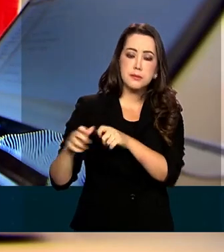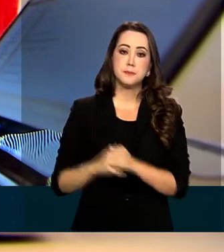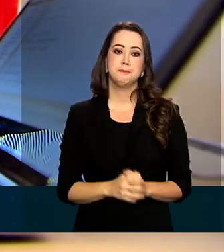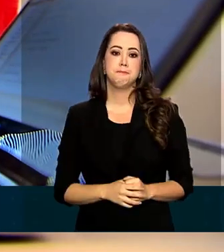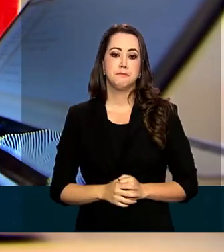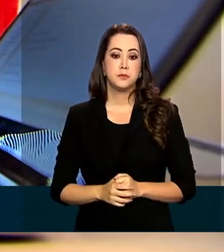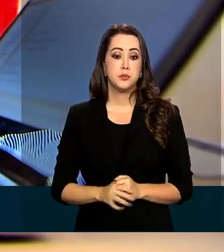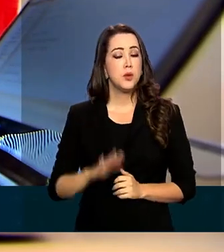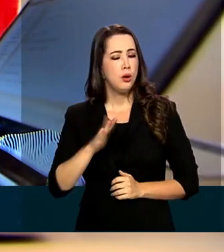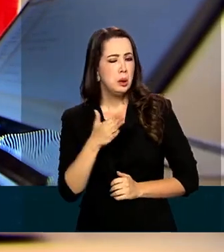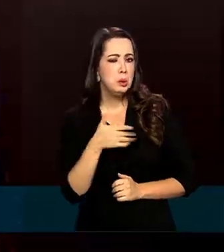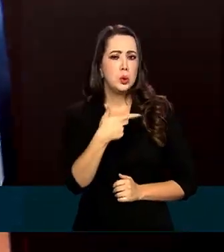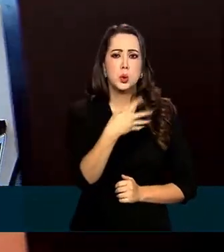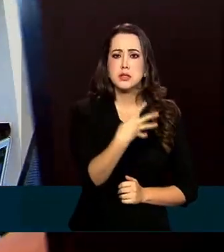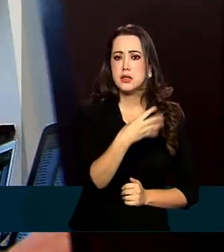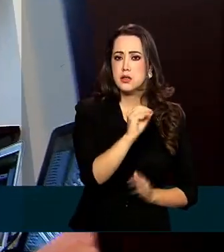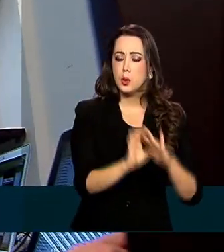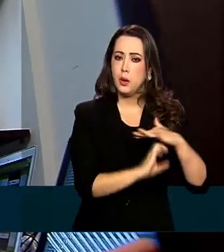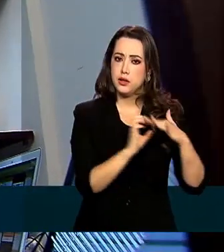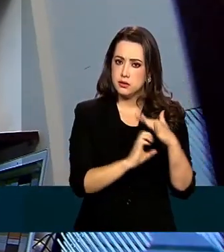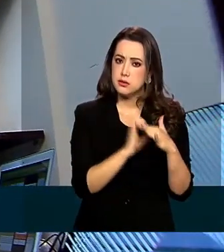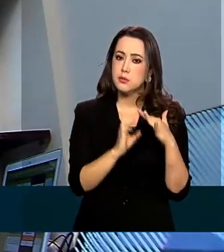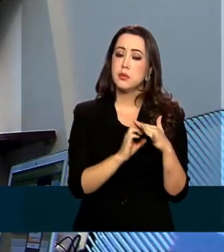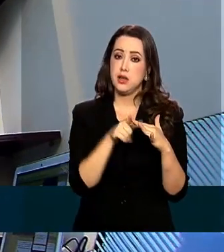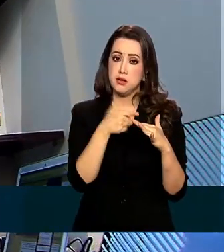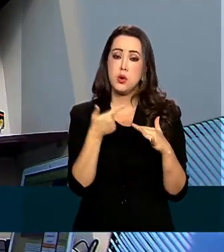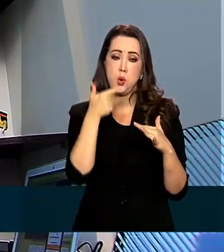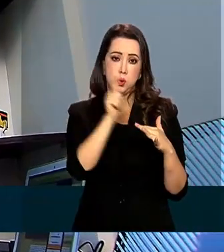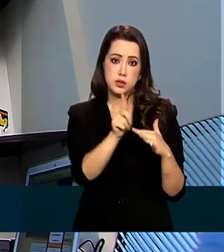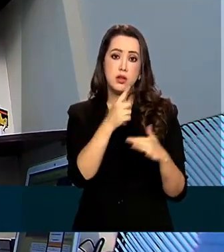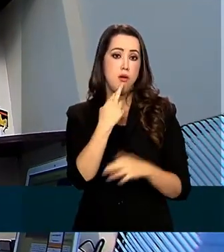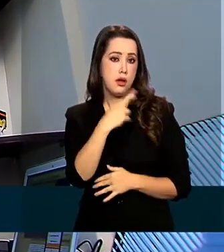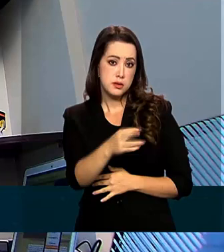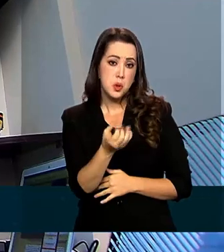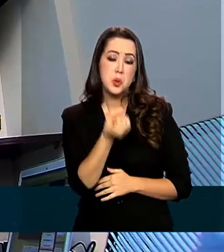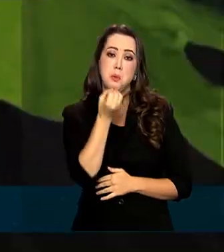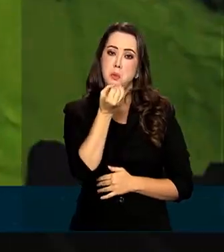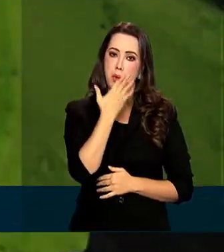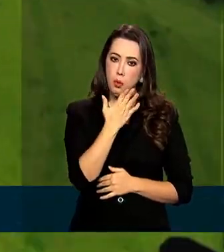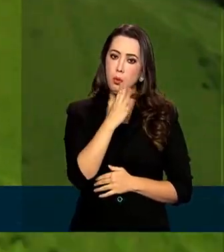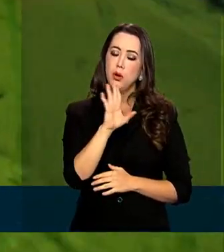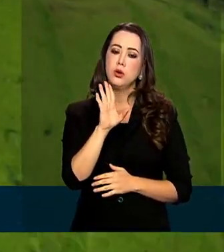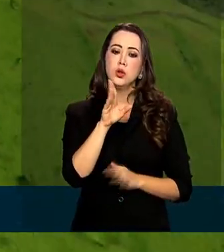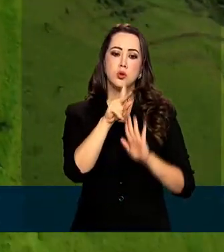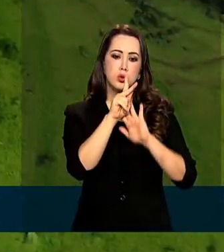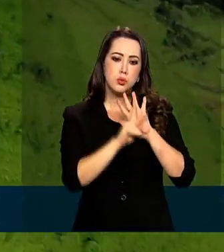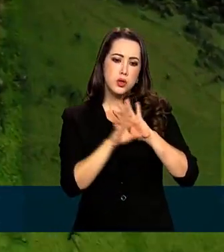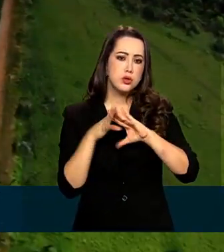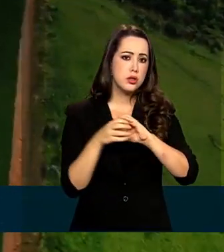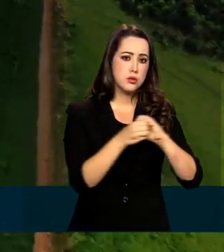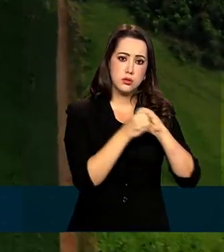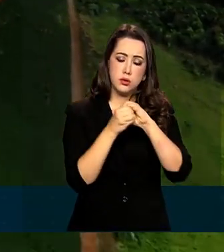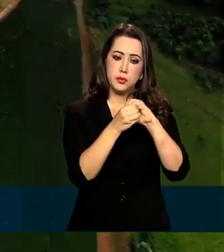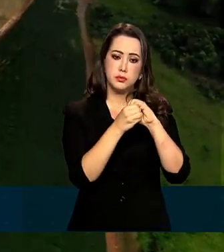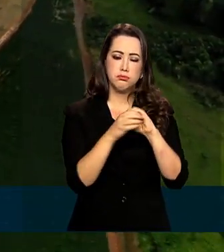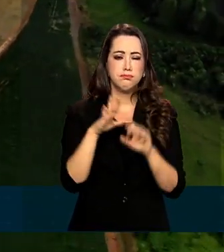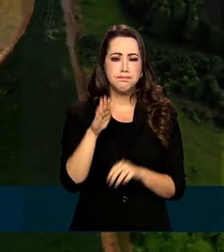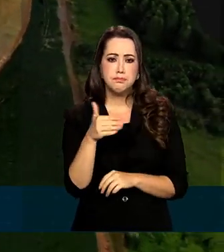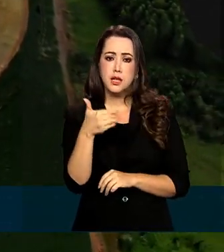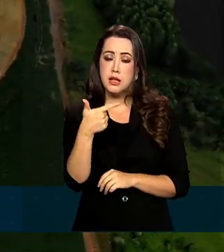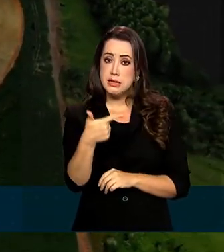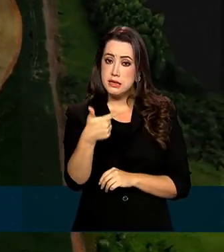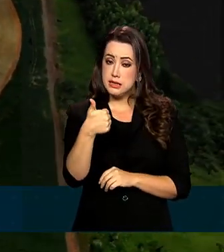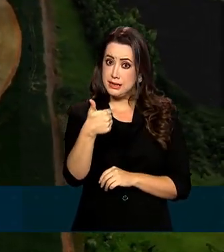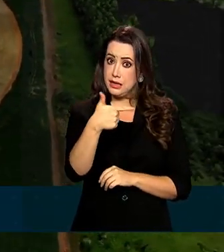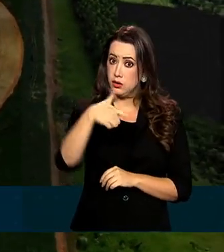240 empresas foram beneficiadas com os projetos cooperativos, somando 129 milhões